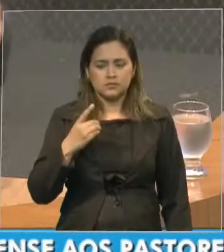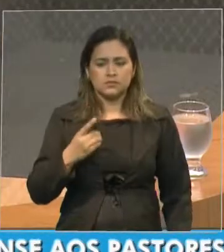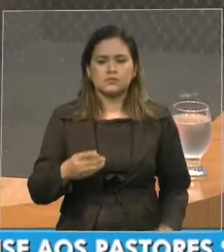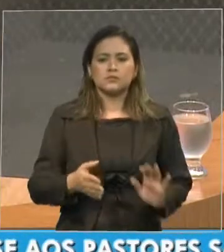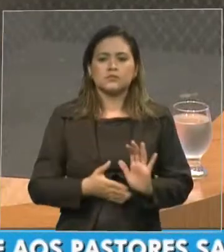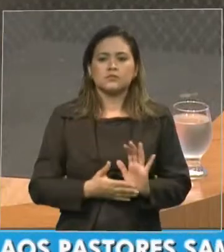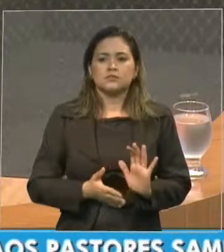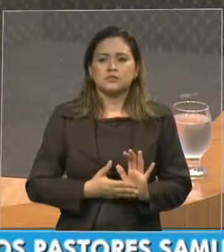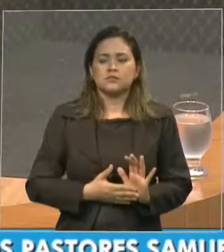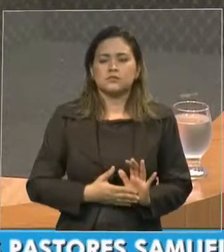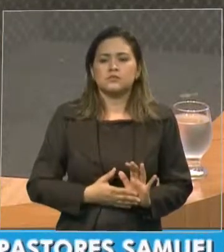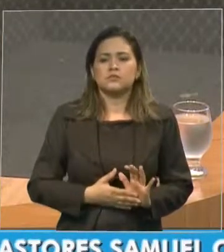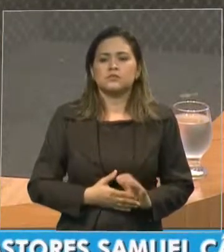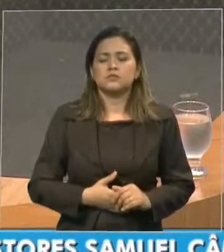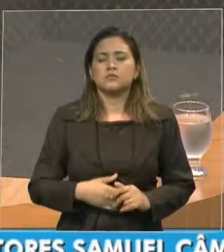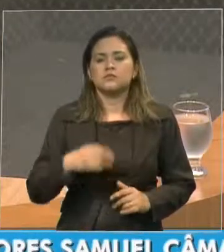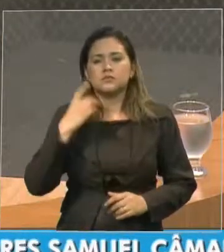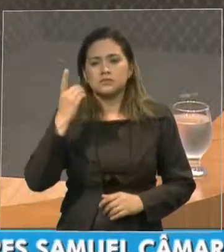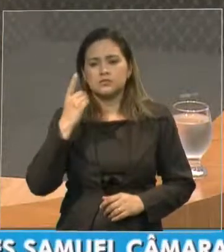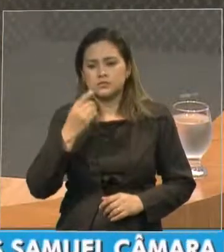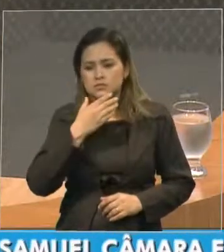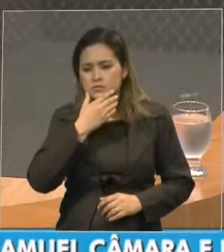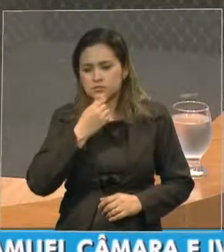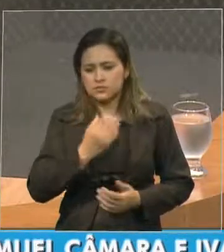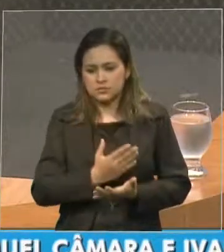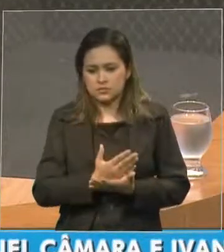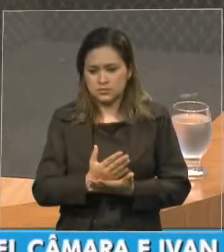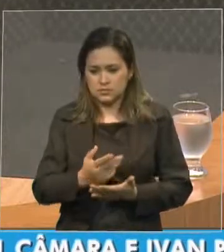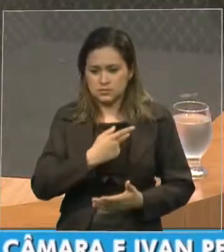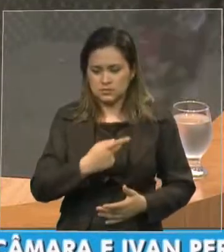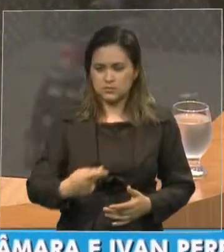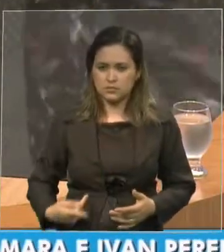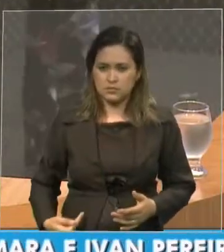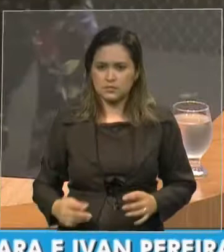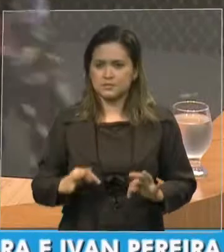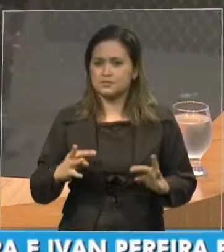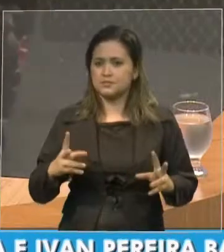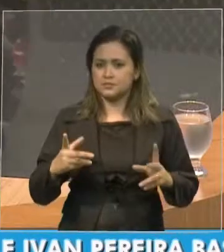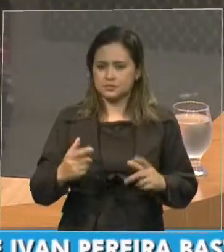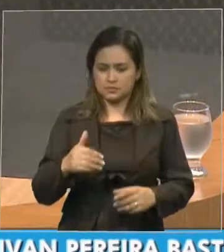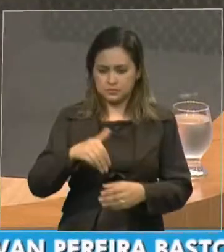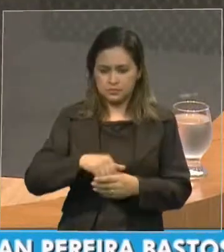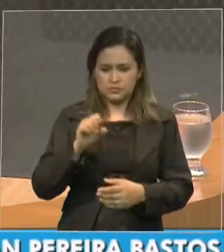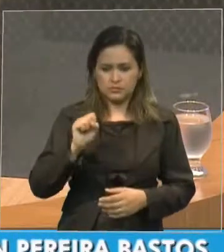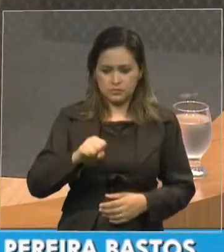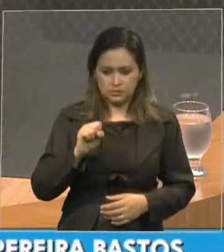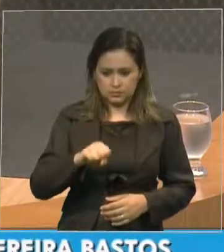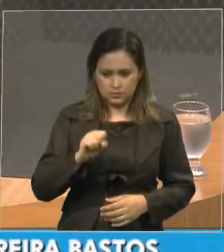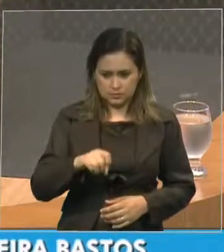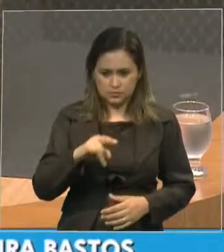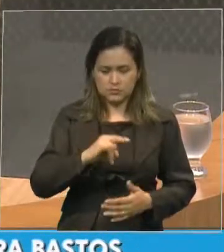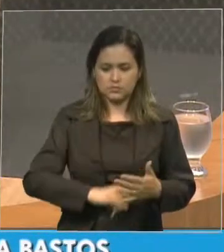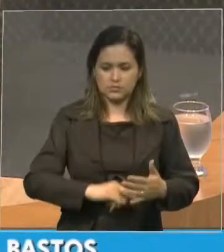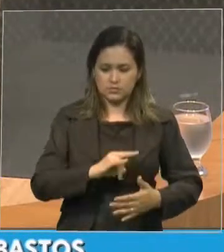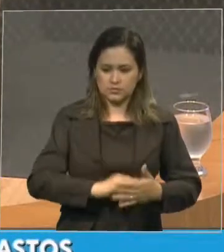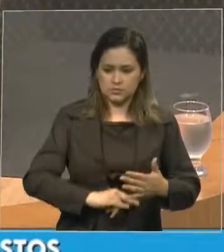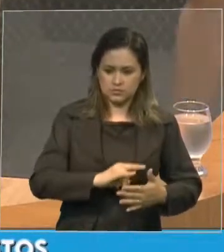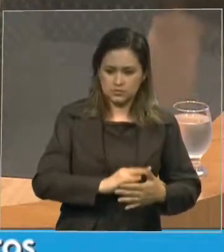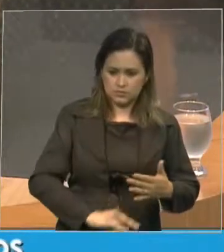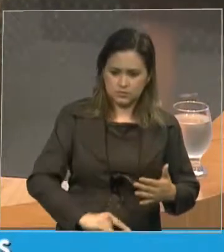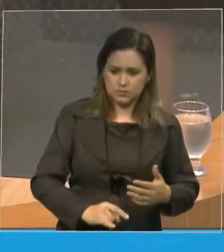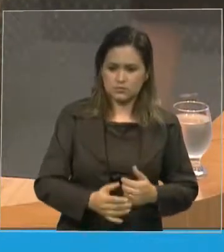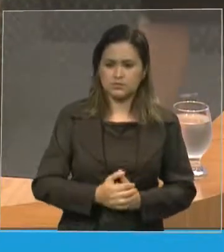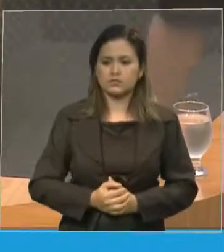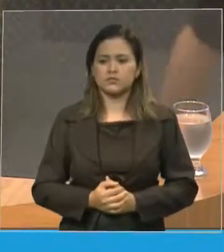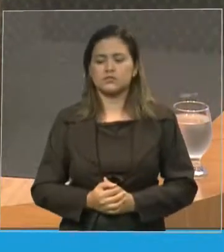deputado, que iniciou presidindo, abençoe a unanimidade, que houve, para conceder esse título, e que o bom tesouro do céu,